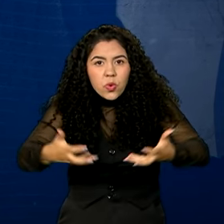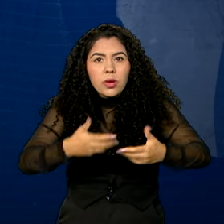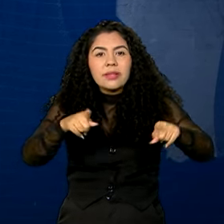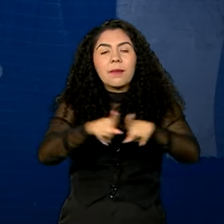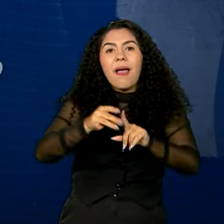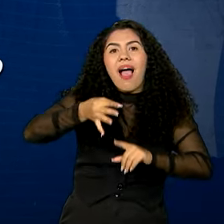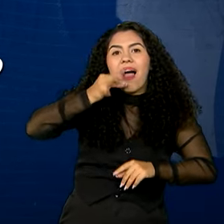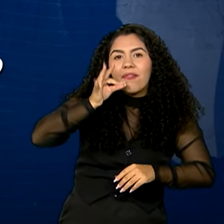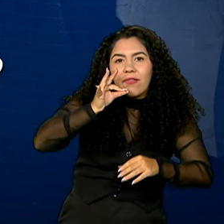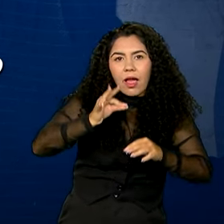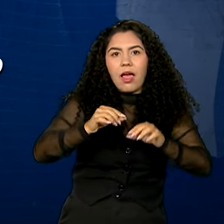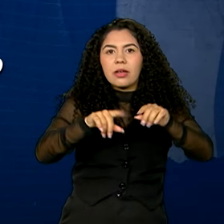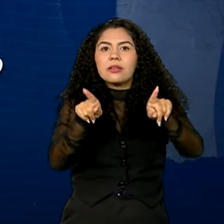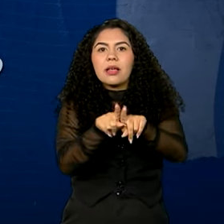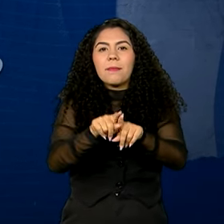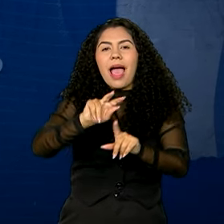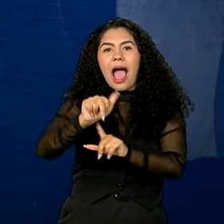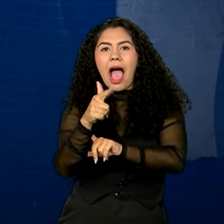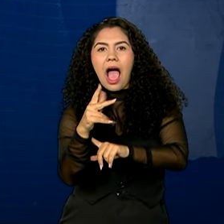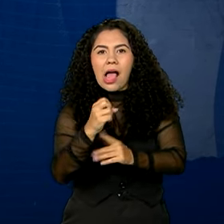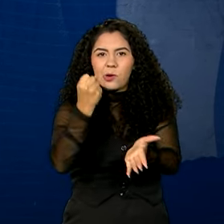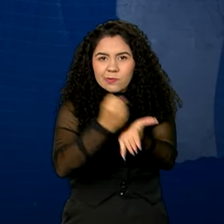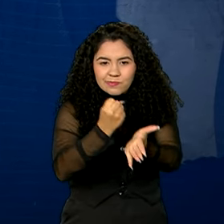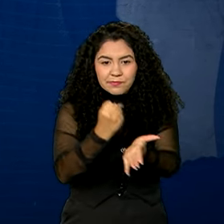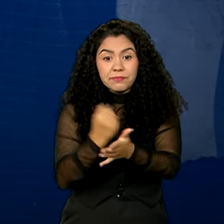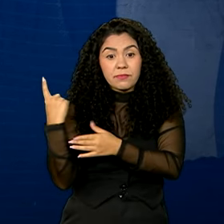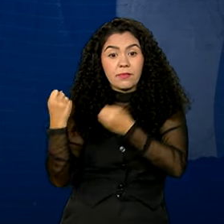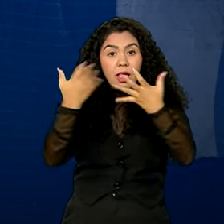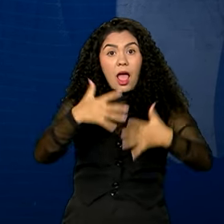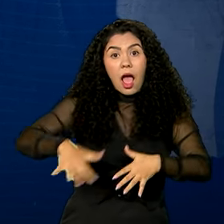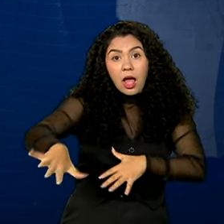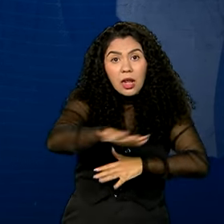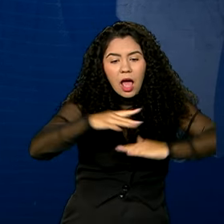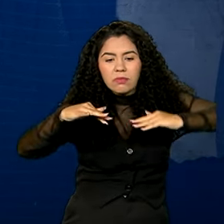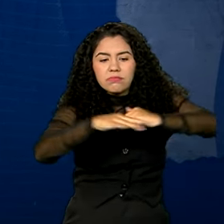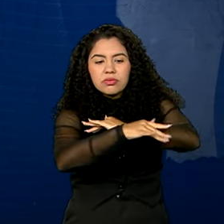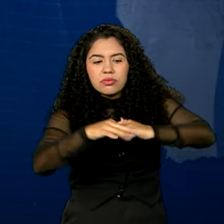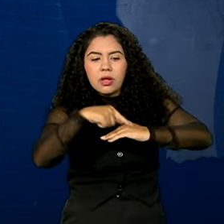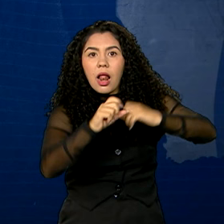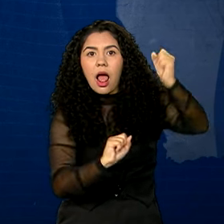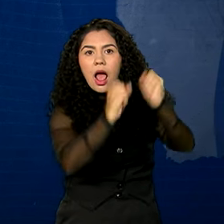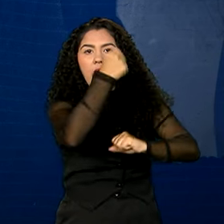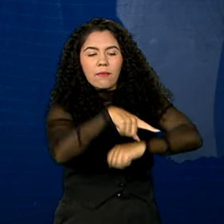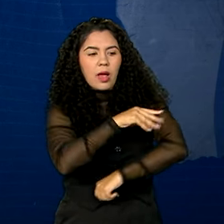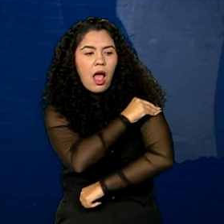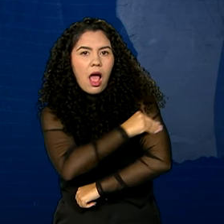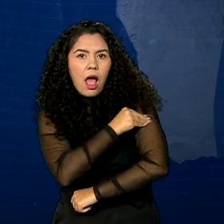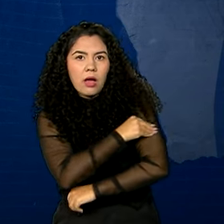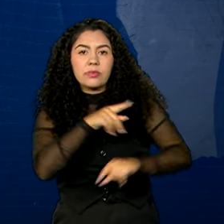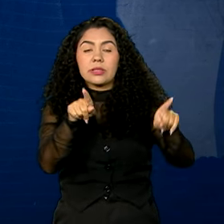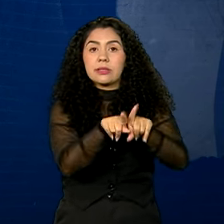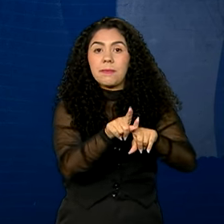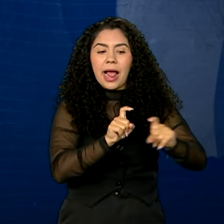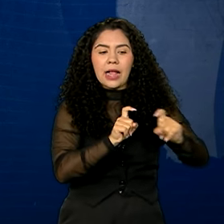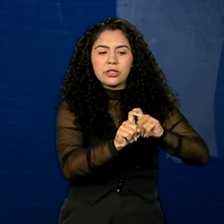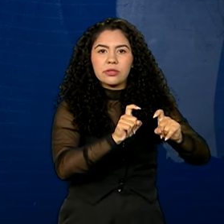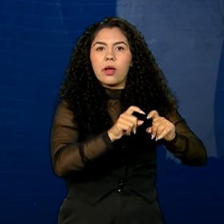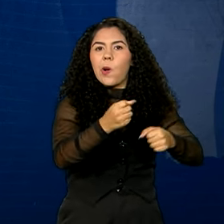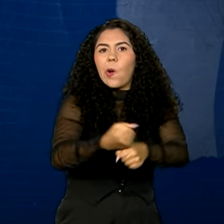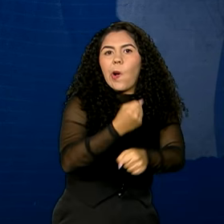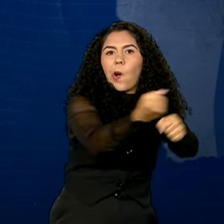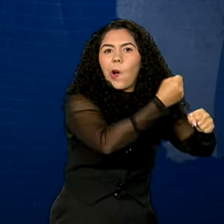café e de alho. Na área urbana, foram feitos resgates em fábricas de álcool e na administração de obras.